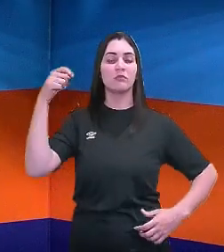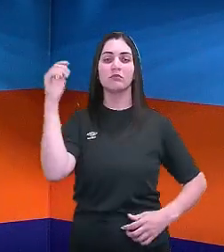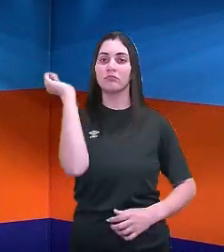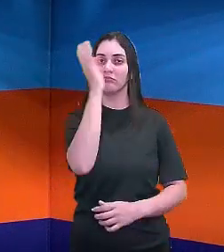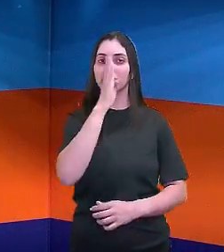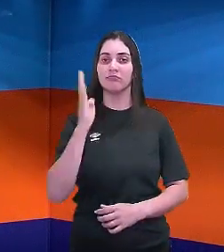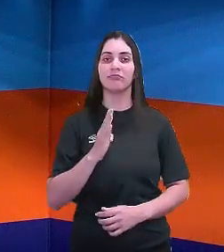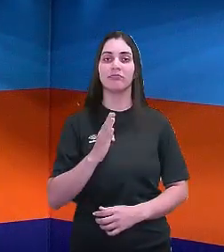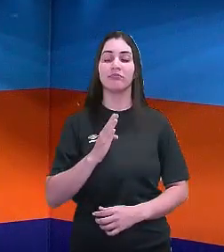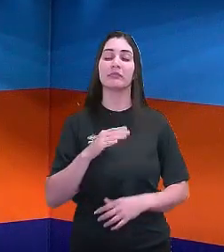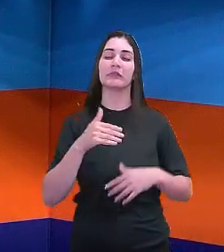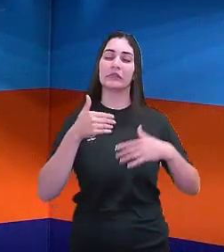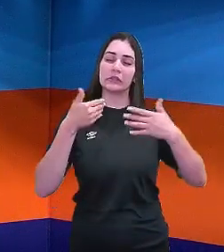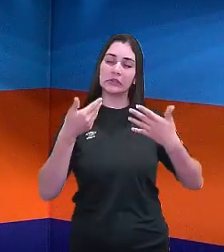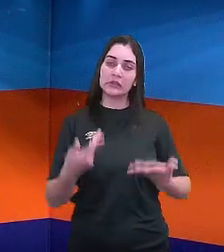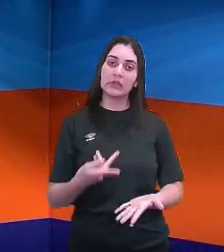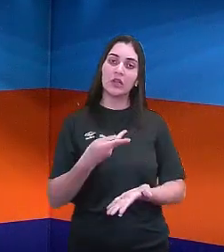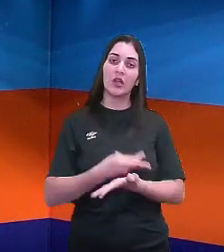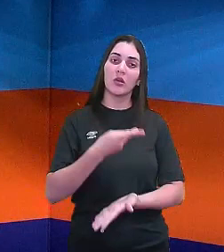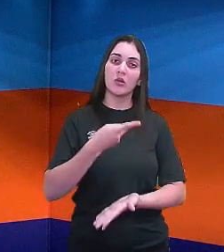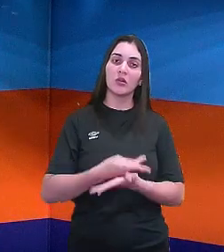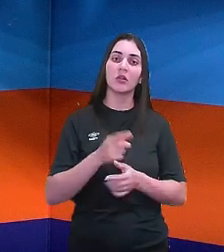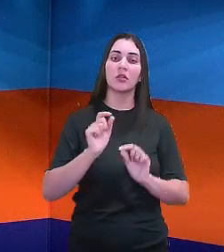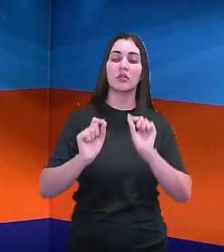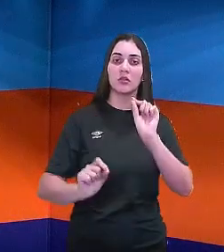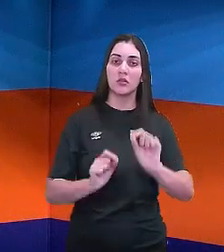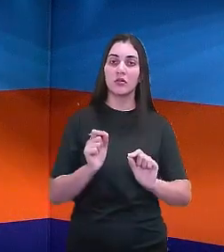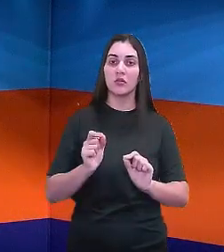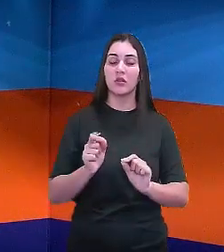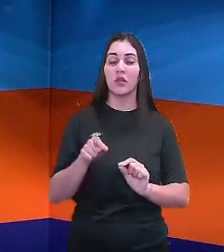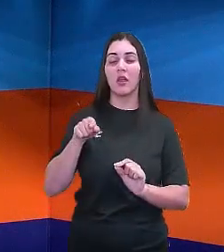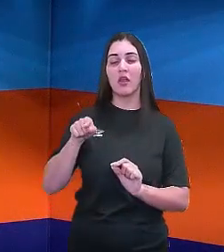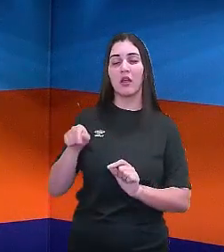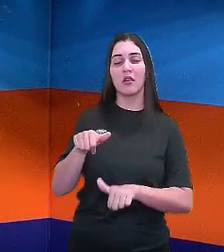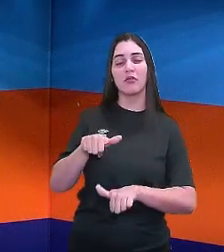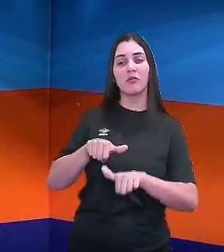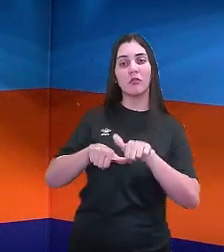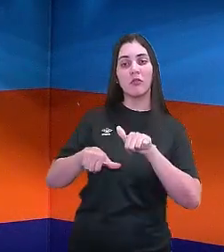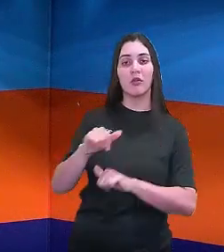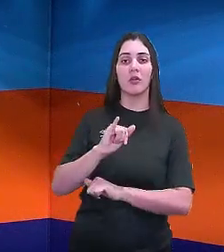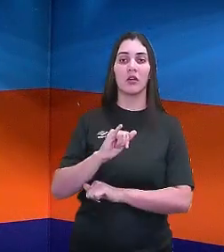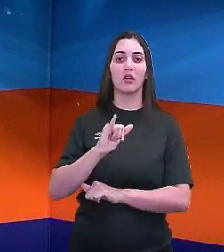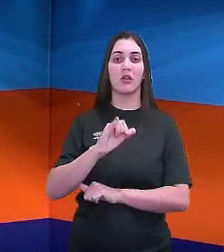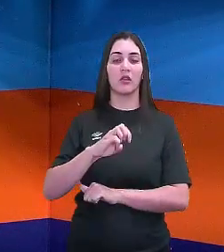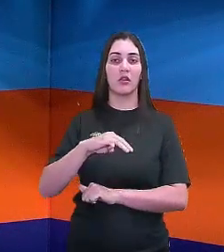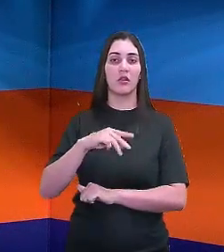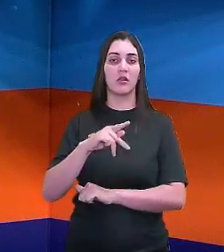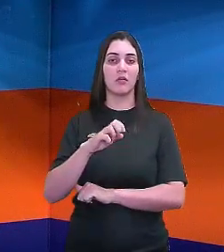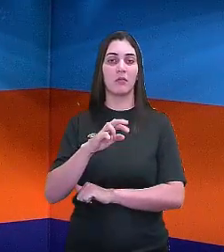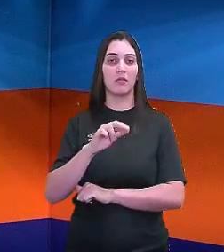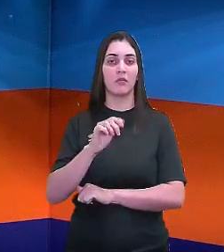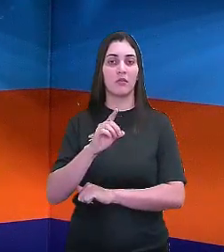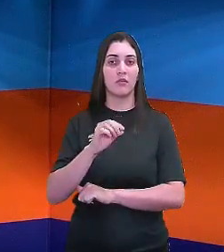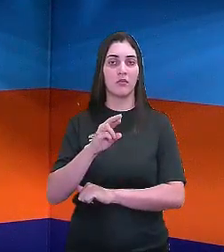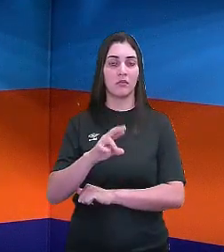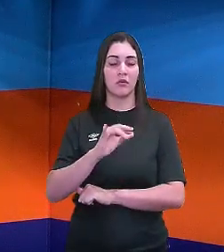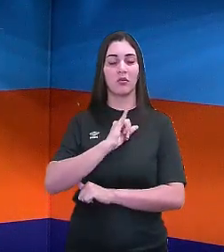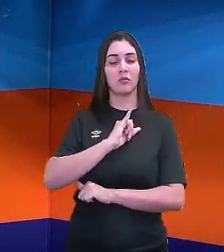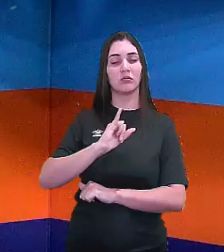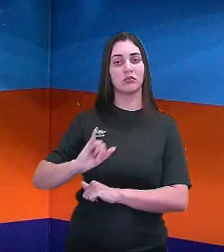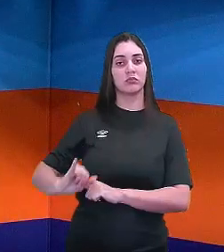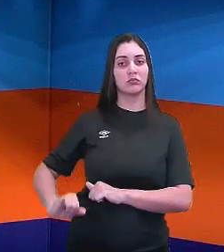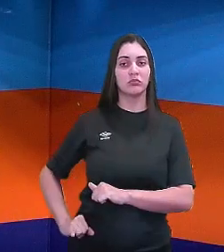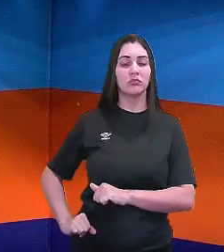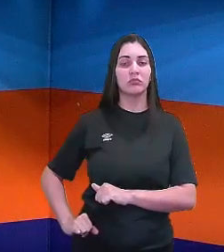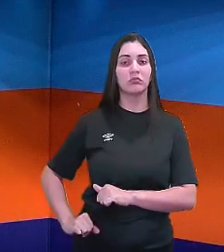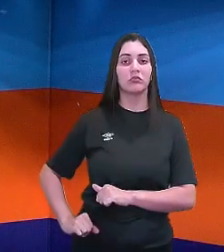consequentemente, elevado à categoria de imperador. Nesse ponto, eu gostaria de lembrar a vocês,